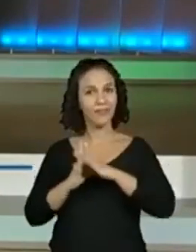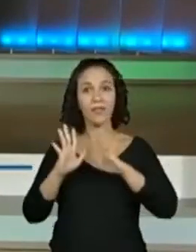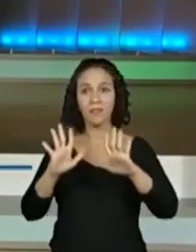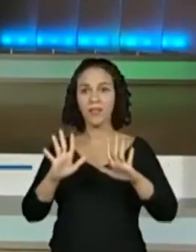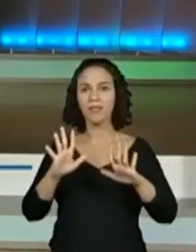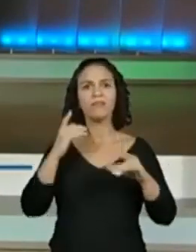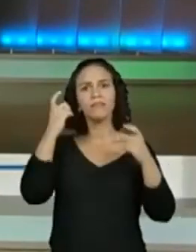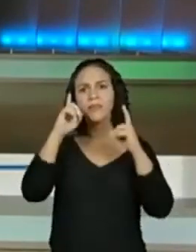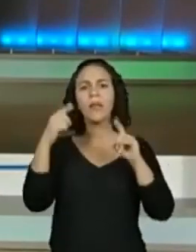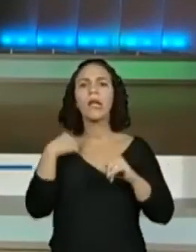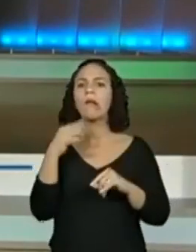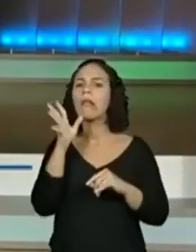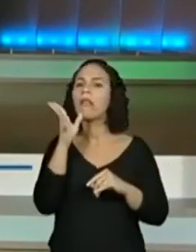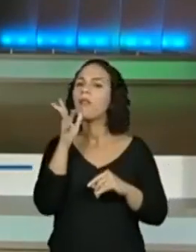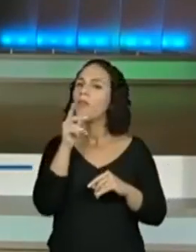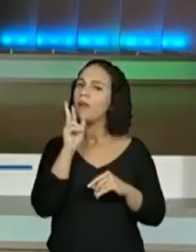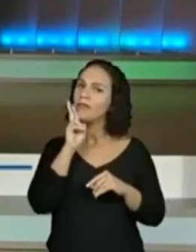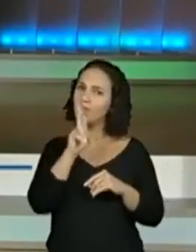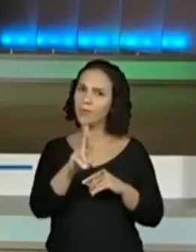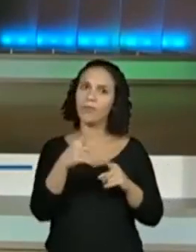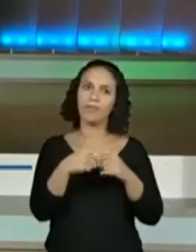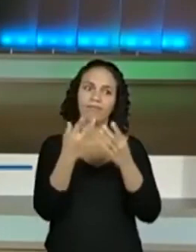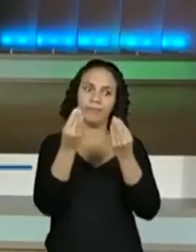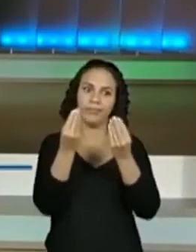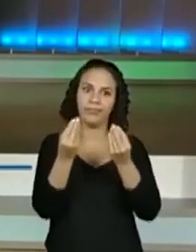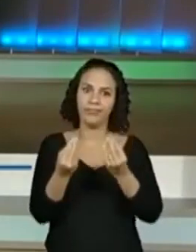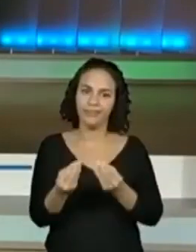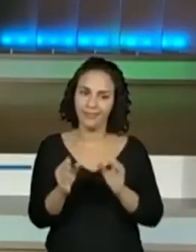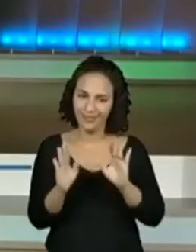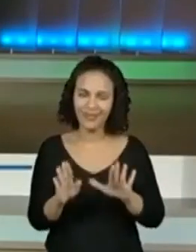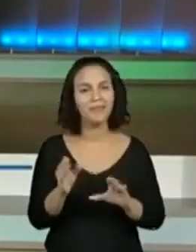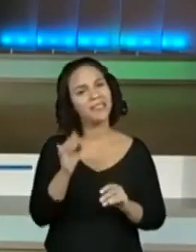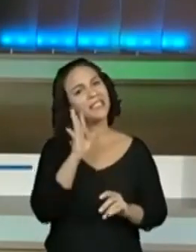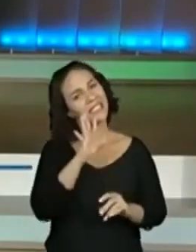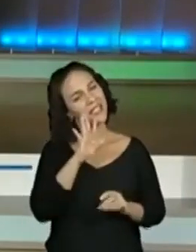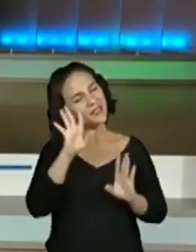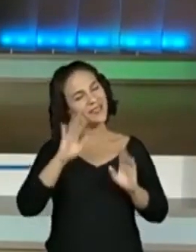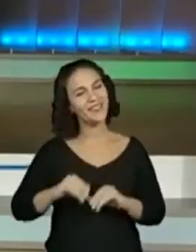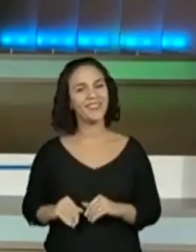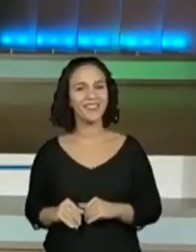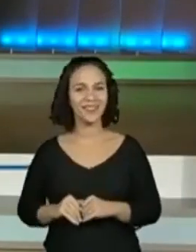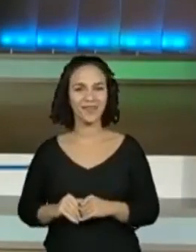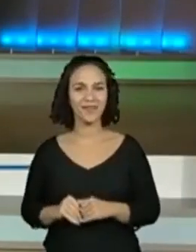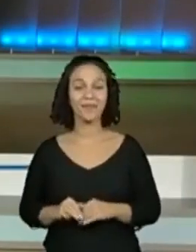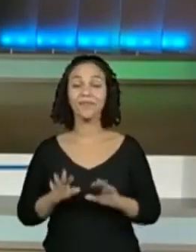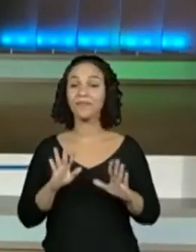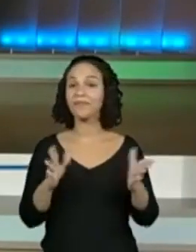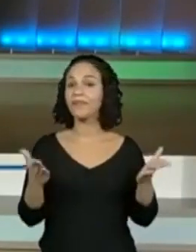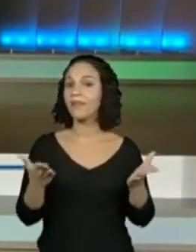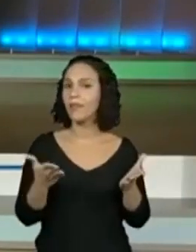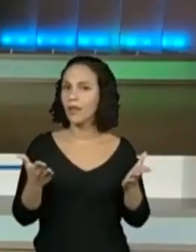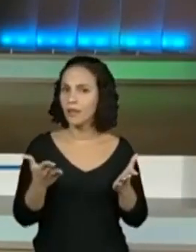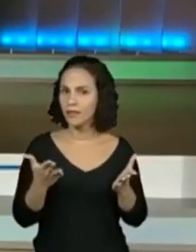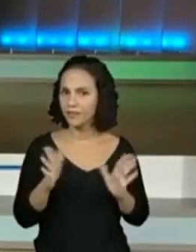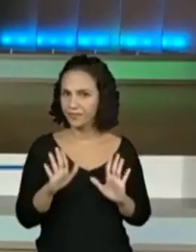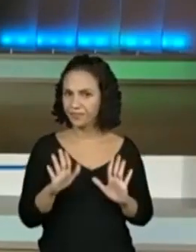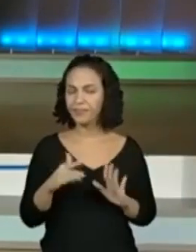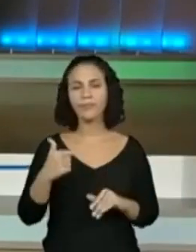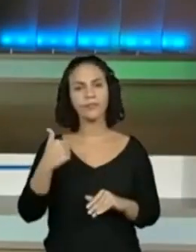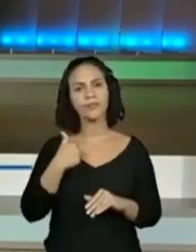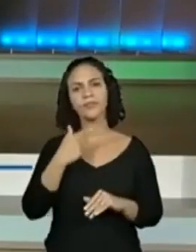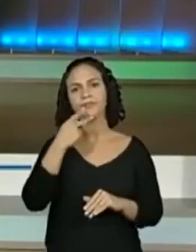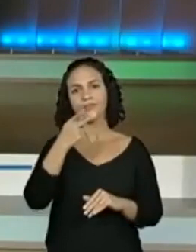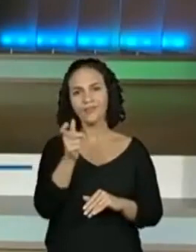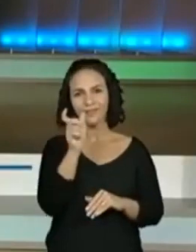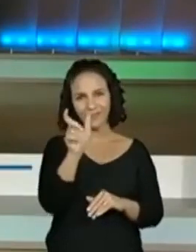com a demora até eu responder, porque é bastante, né? Mas muito legal. Agora, se eu falei dos